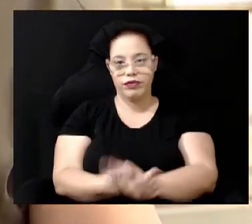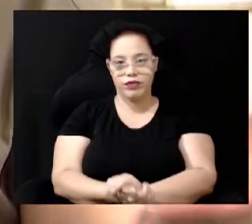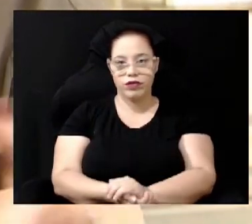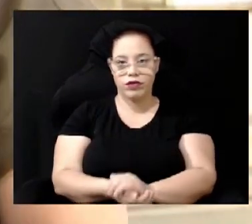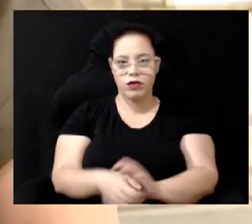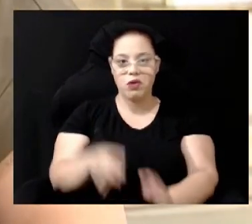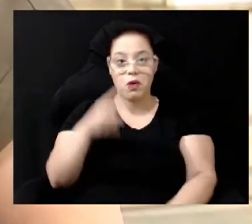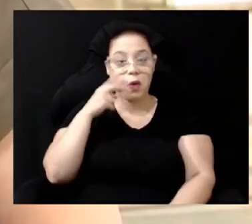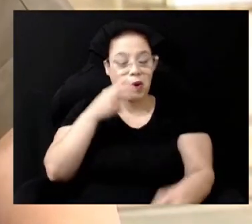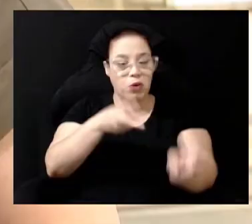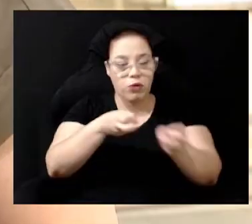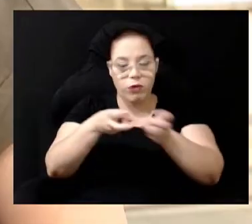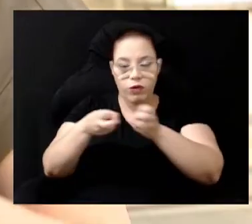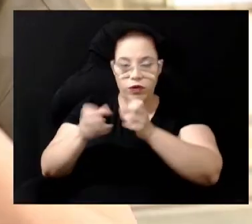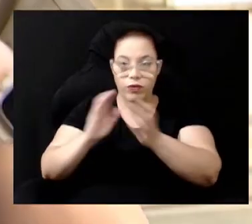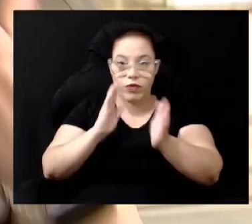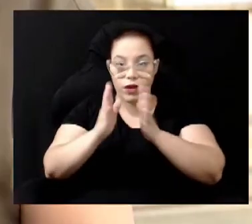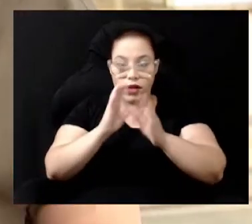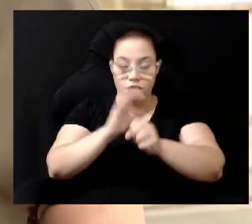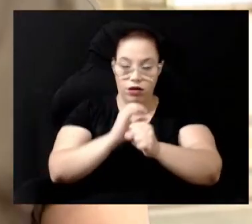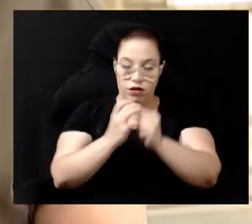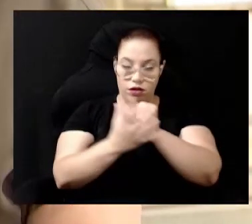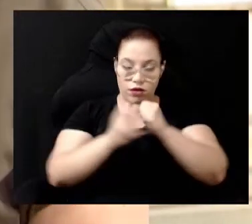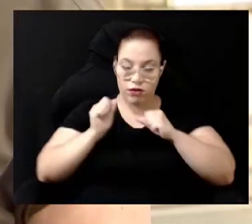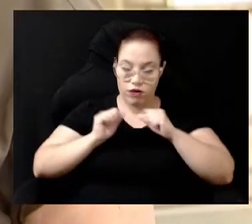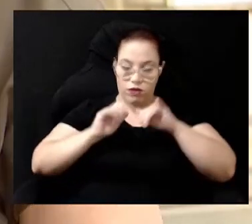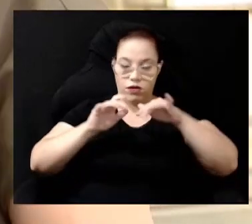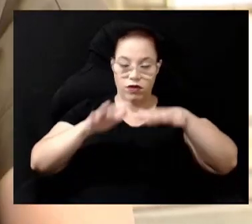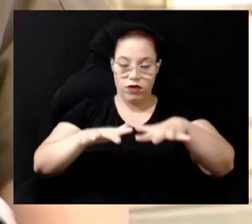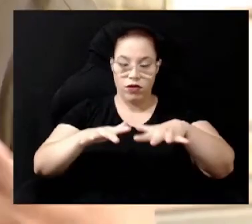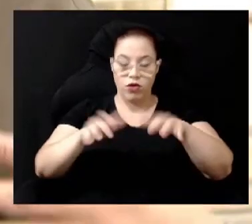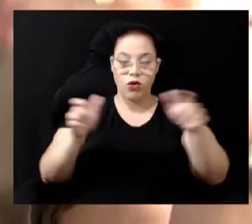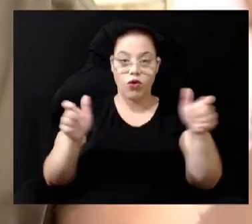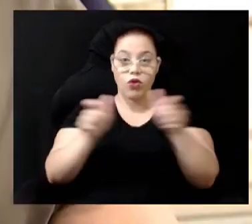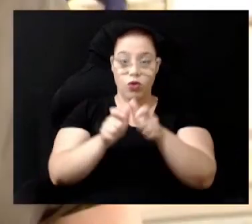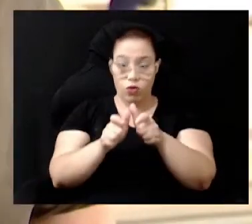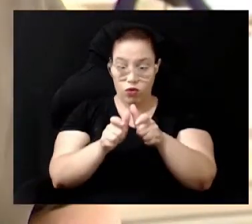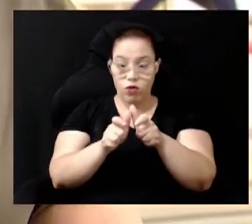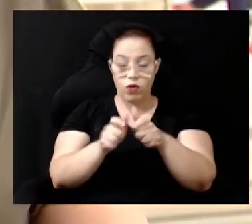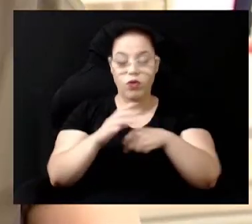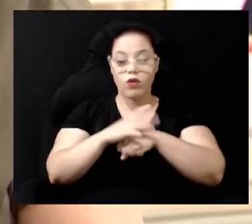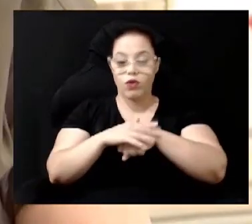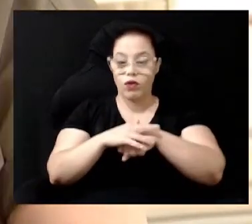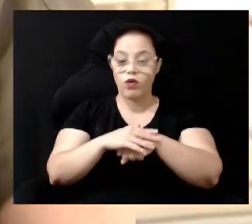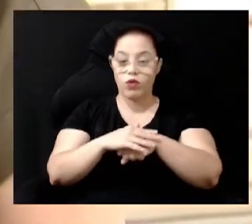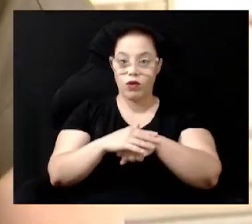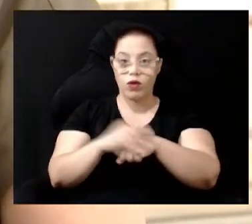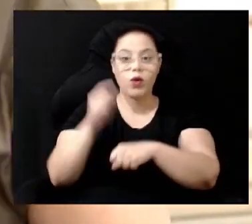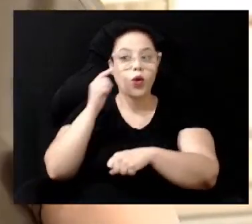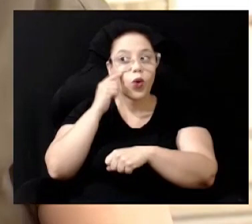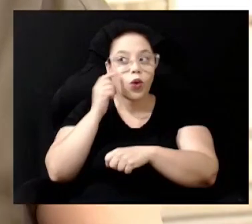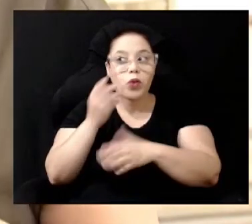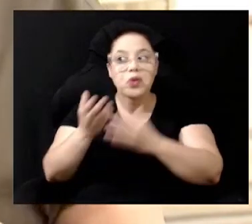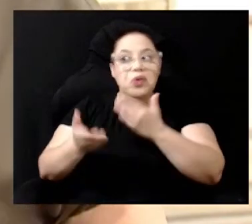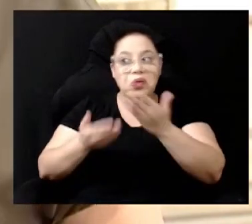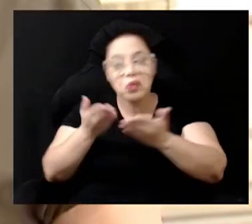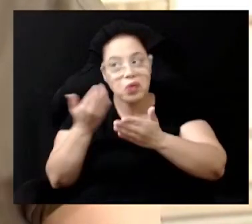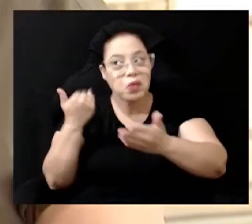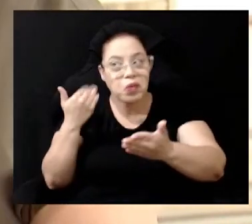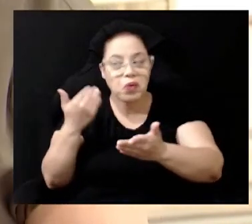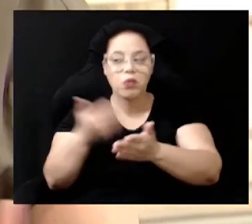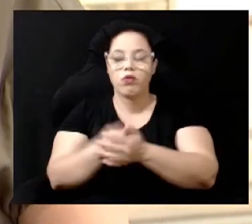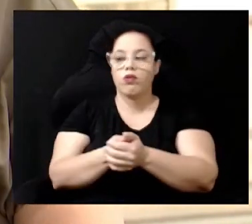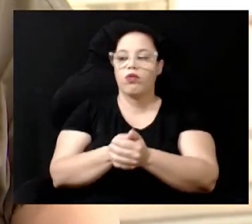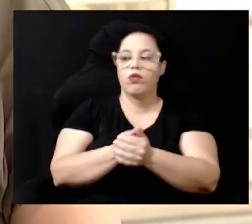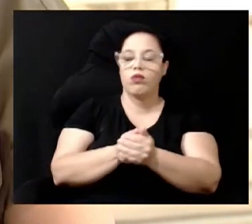durante o período da pandemia de covid teve uma diminuição de casos que a gente vinha tendo desde antes Então diminuiu